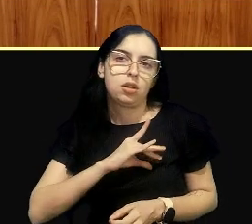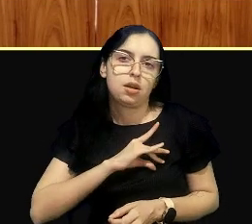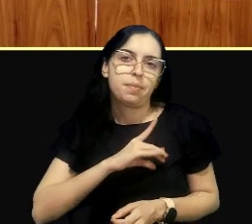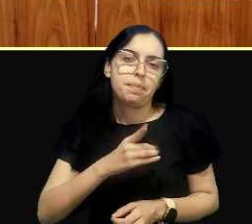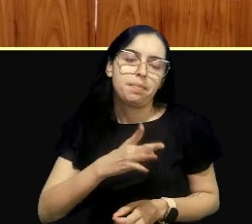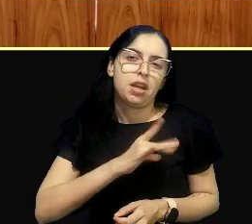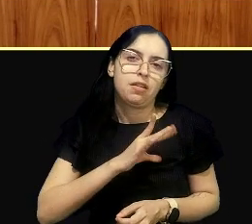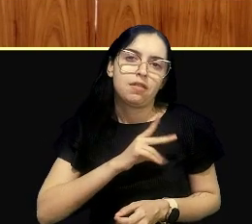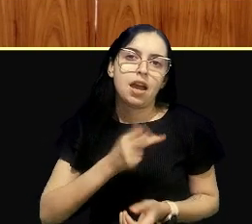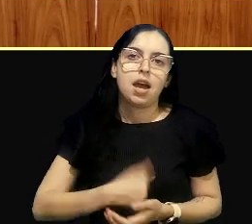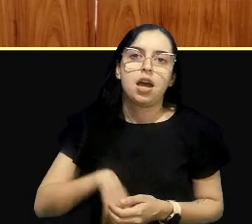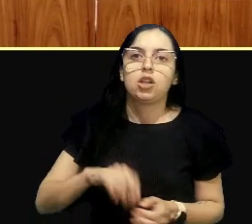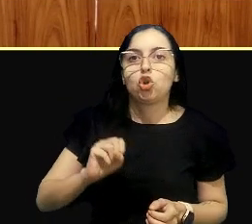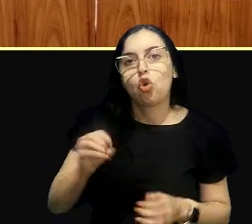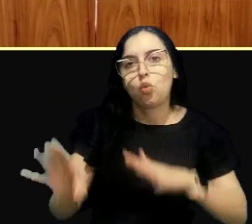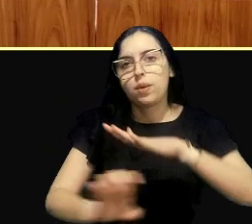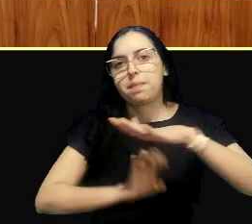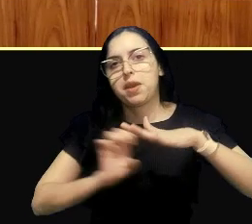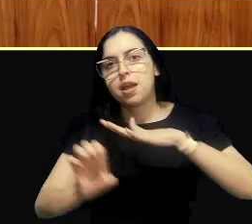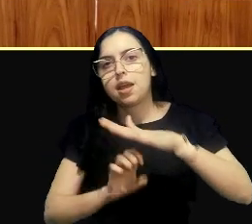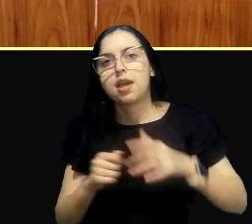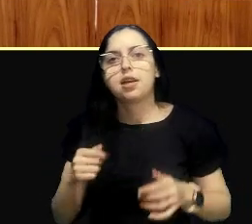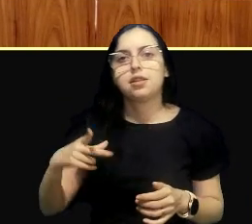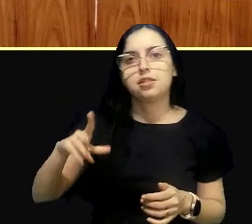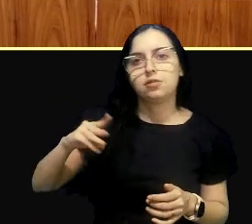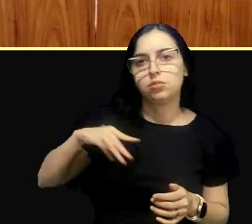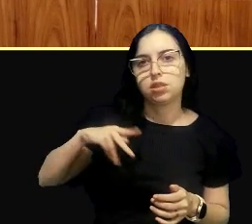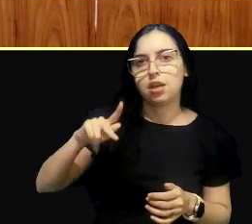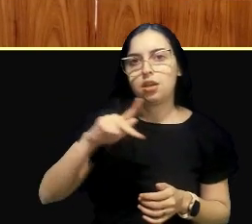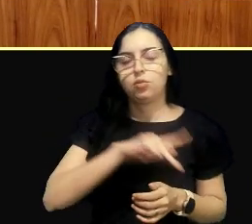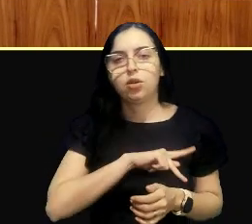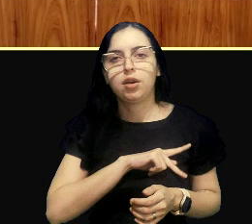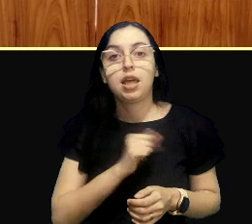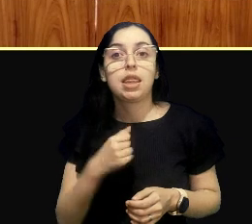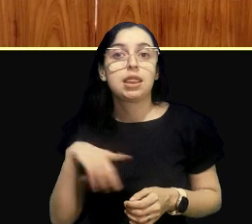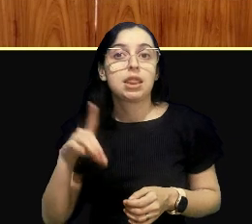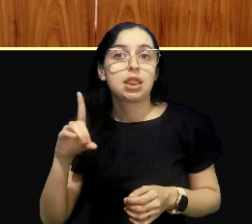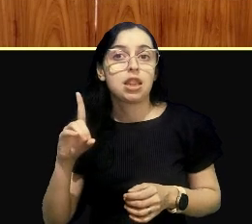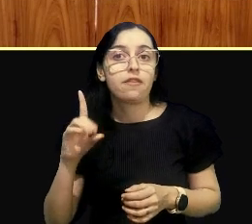Público ou a Defensoria Pública que defendem o meio ambiente